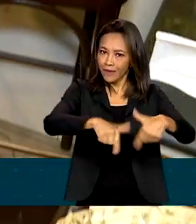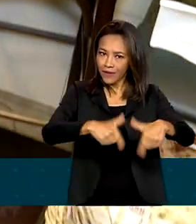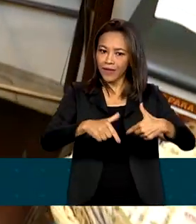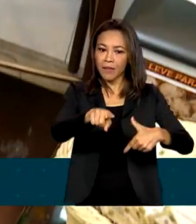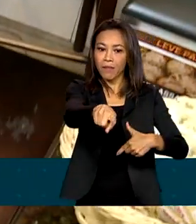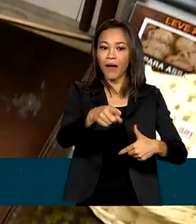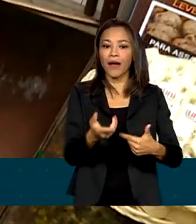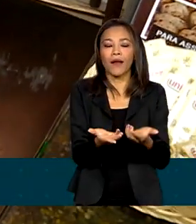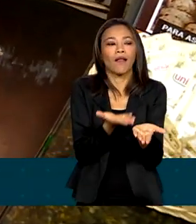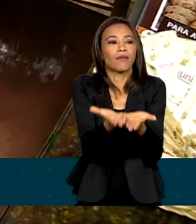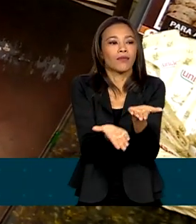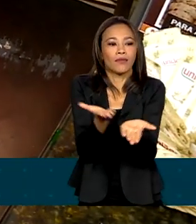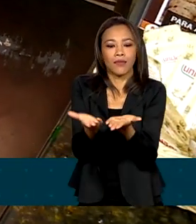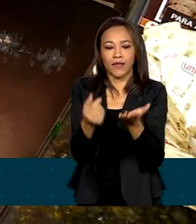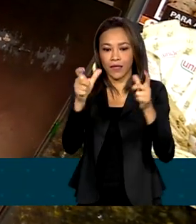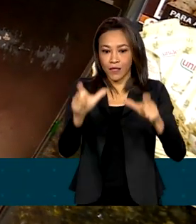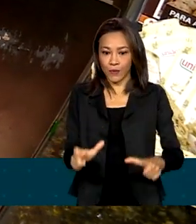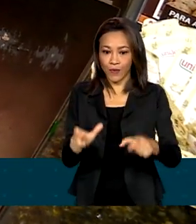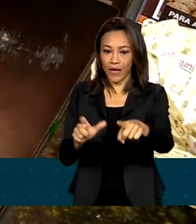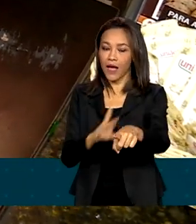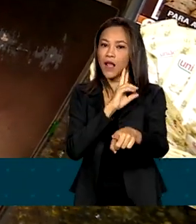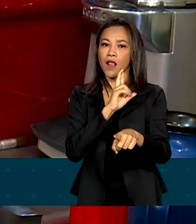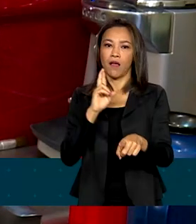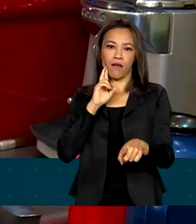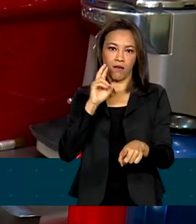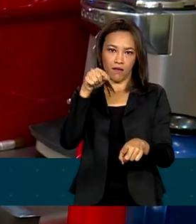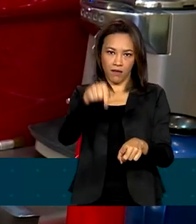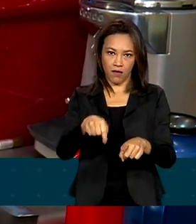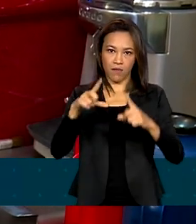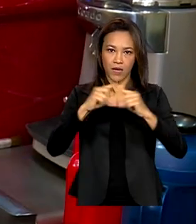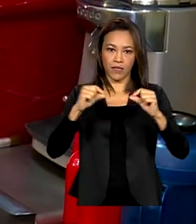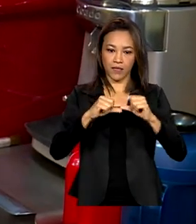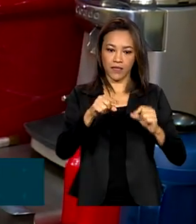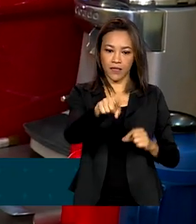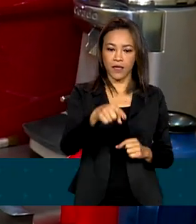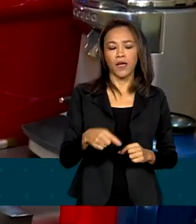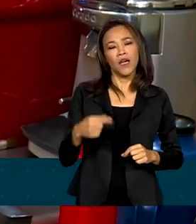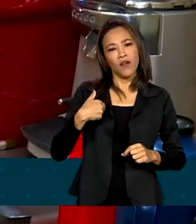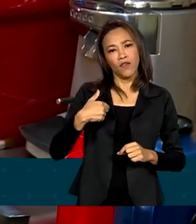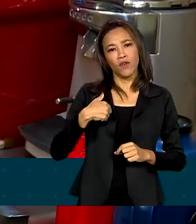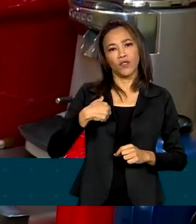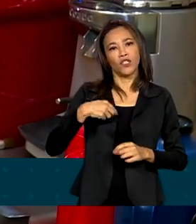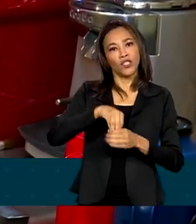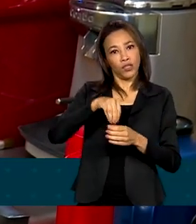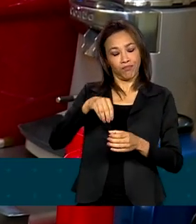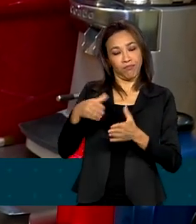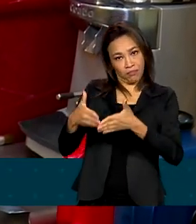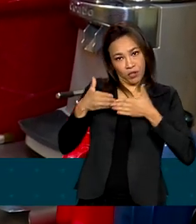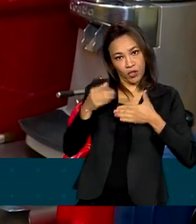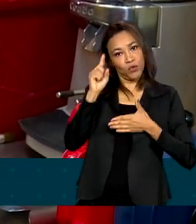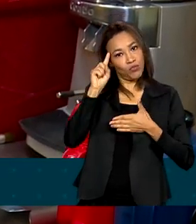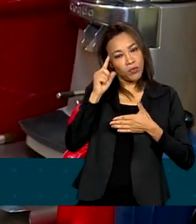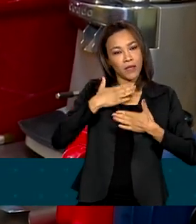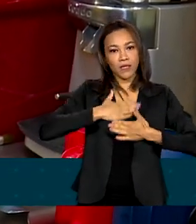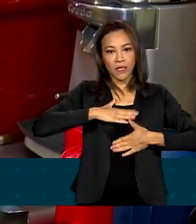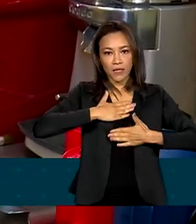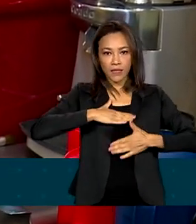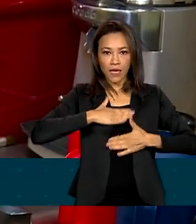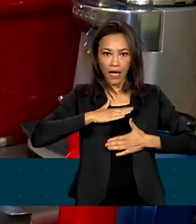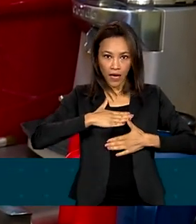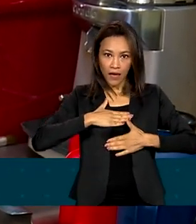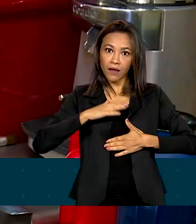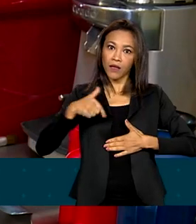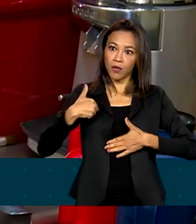atendente nesta lanchonete em Brasília. Eu vou tirar uns dias para eu descansar, né? Só que nesse tempo que eu estava tirando para